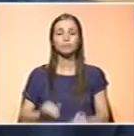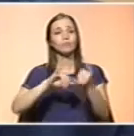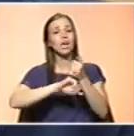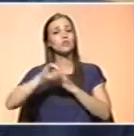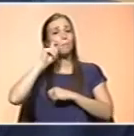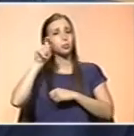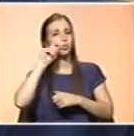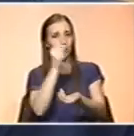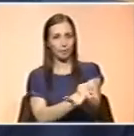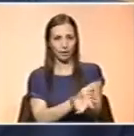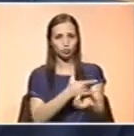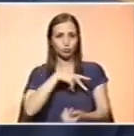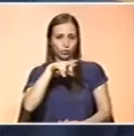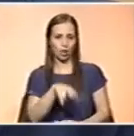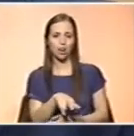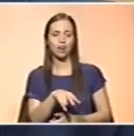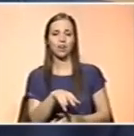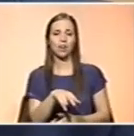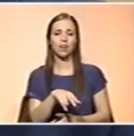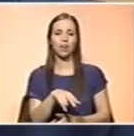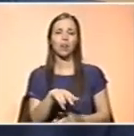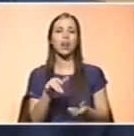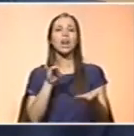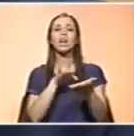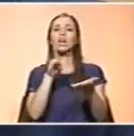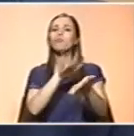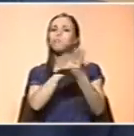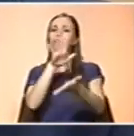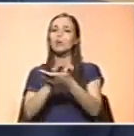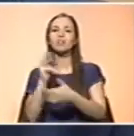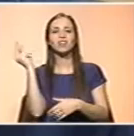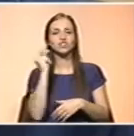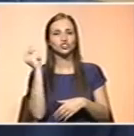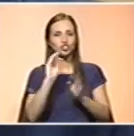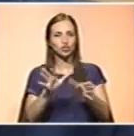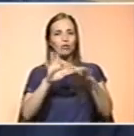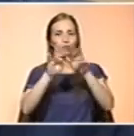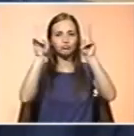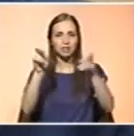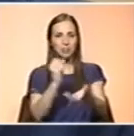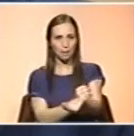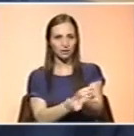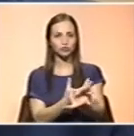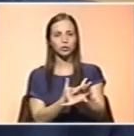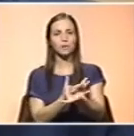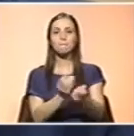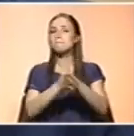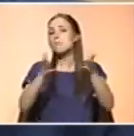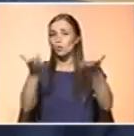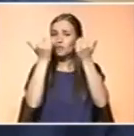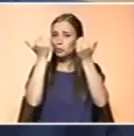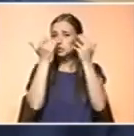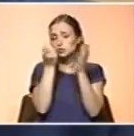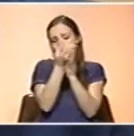Protetora dos Diabéticos de Portugal publicou um livro já vai na terceira edição Viver com a Diabetes onde tem a maior parte das informações